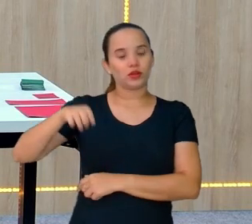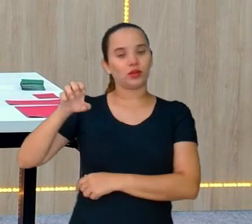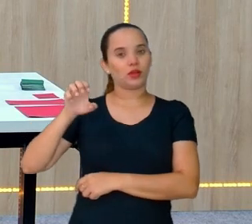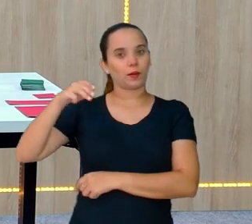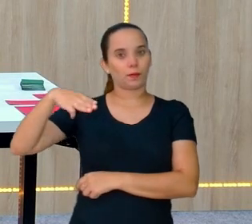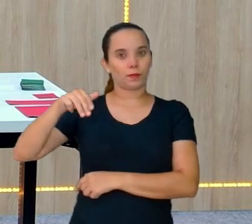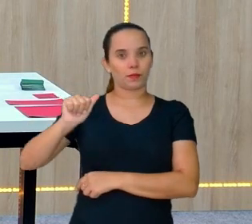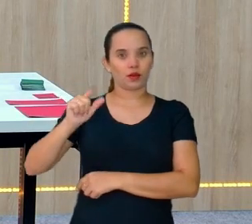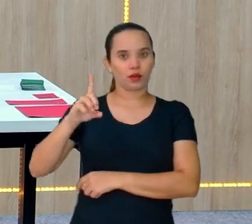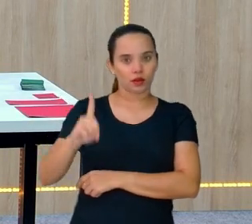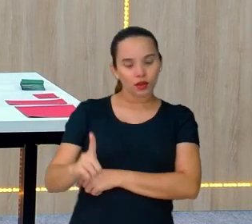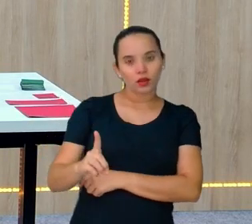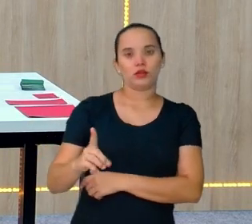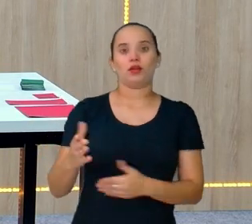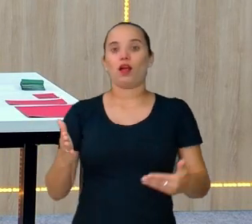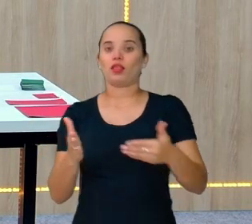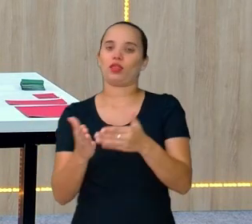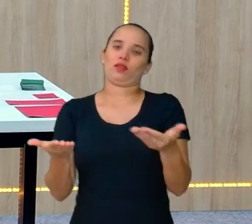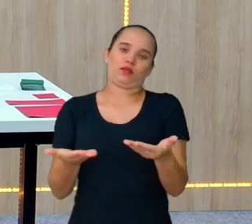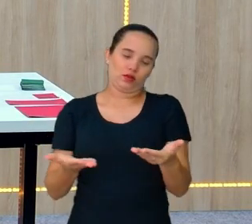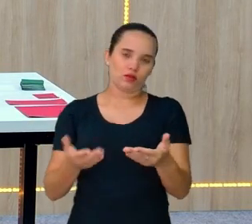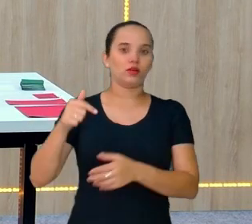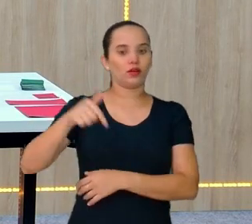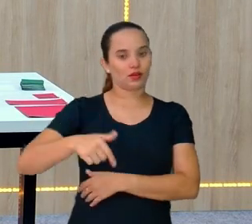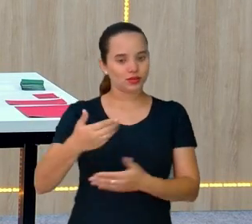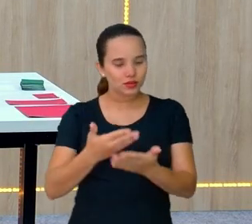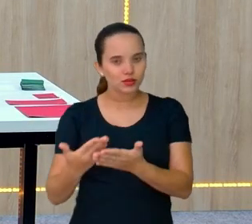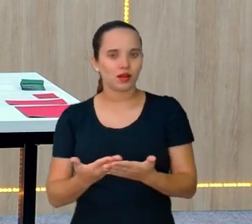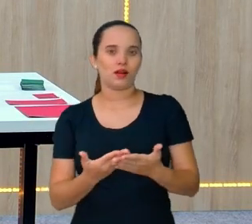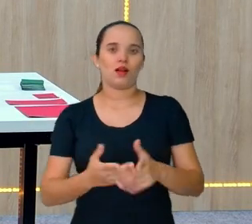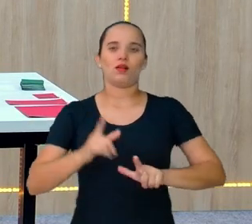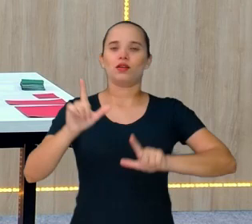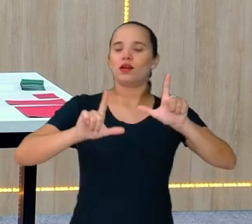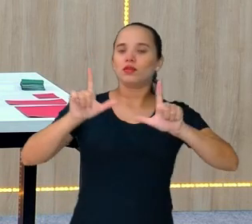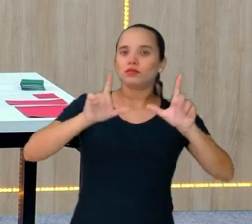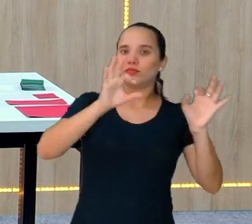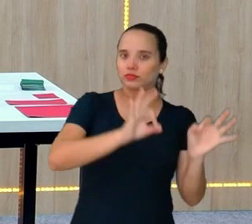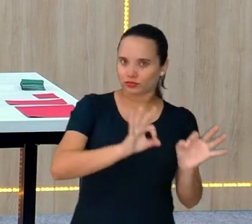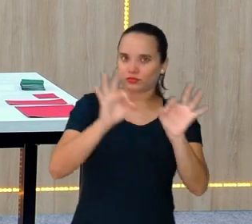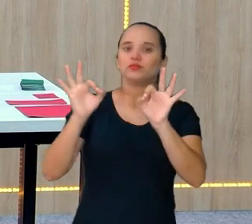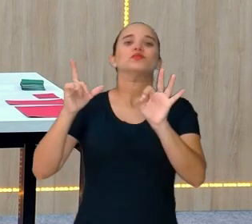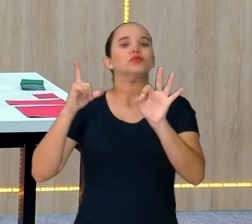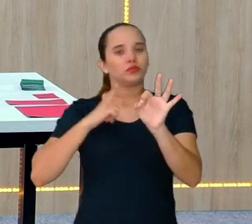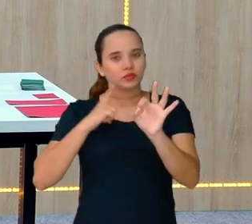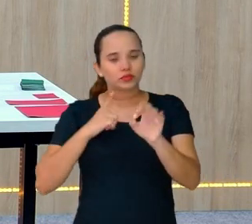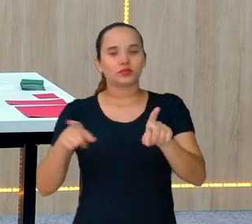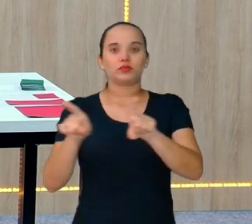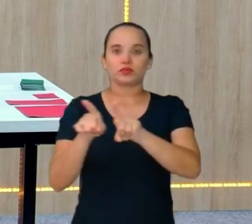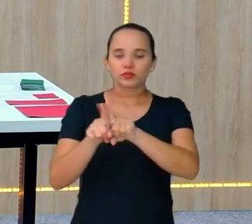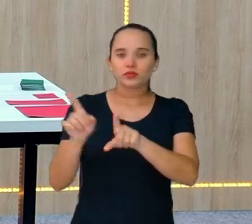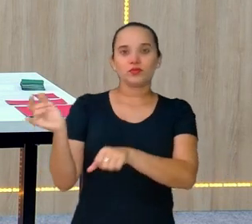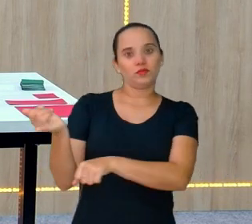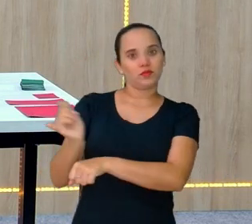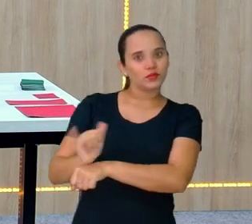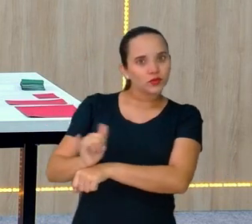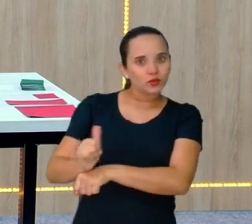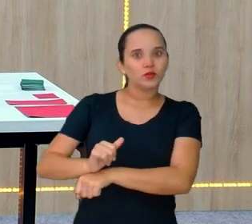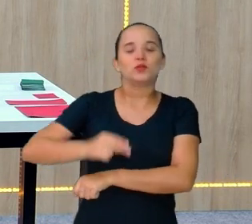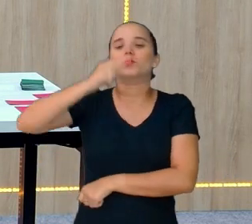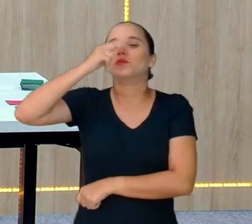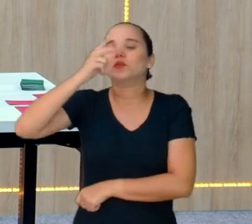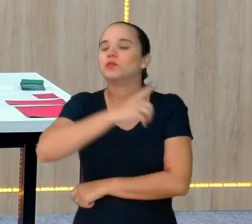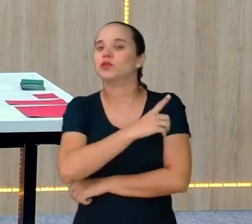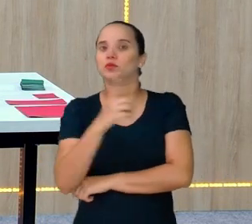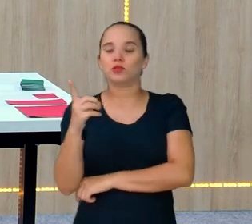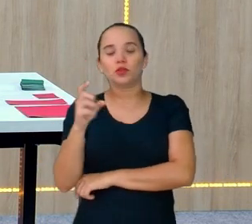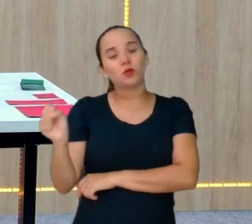Esta aula, vocês assistem na televisão, é postada no YouTube no mesmo dia